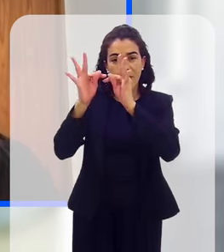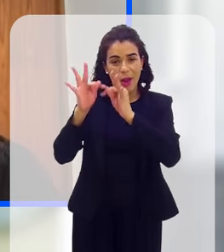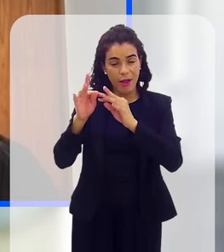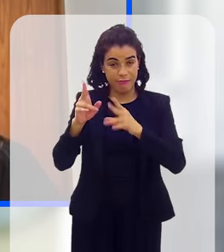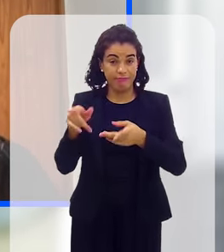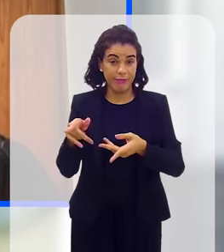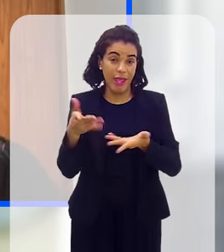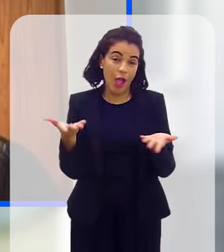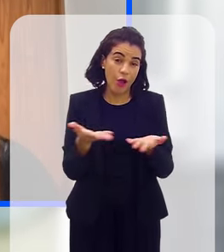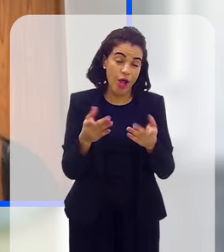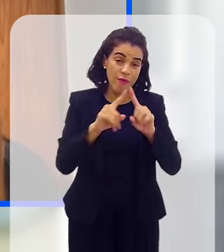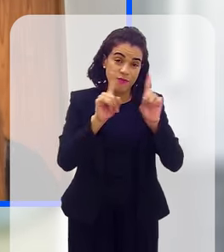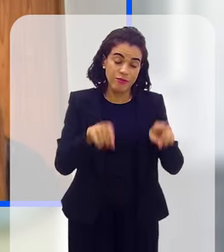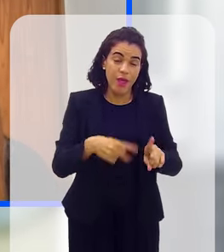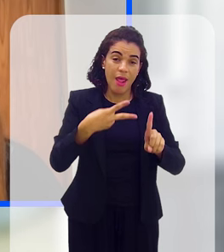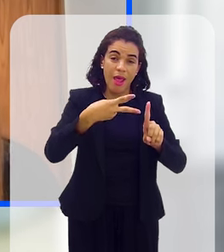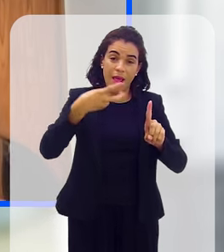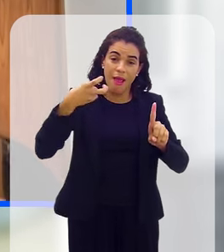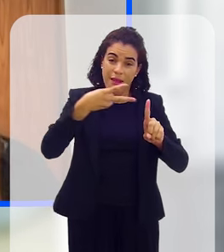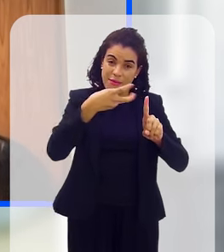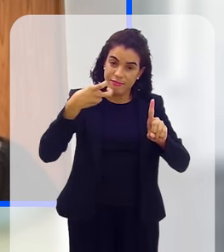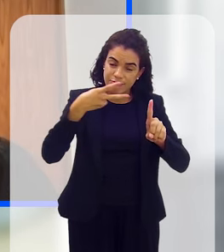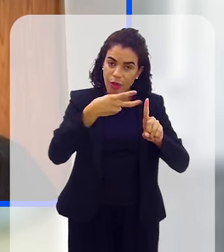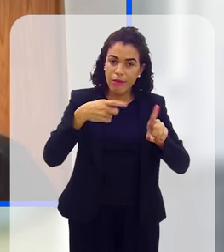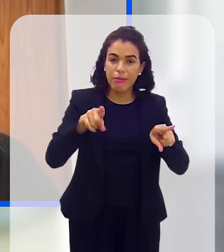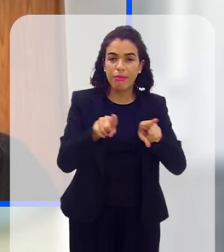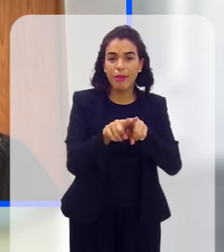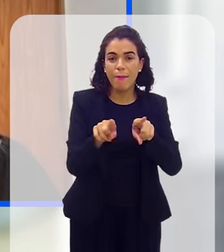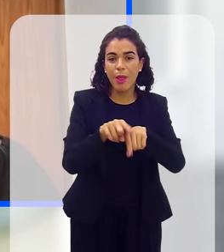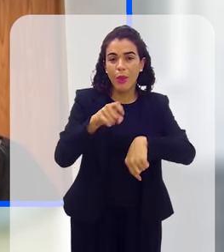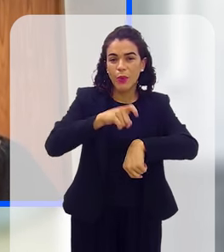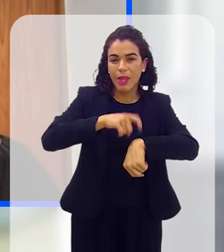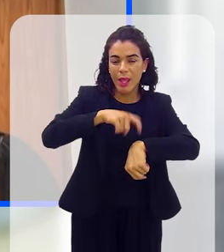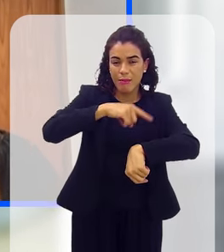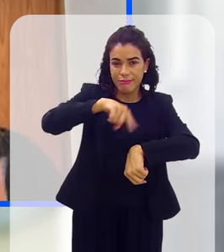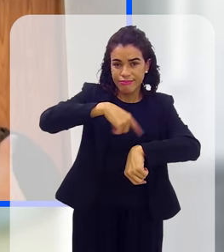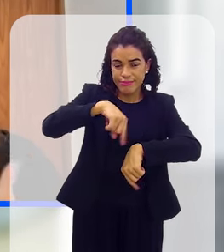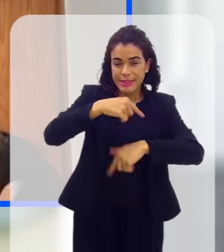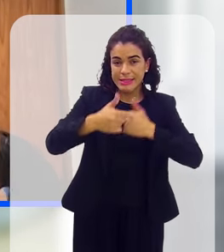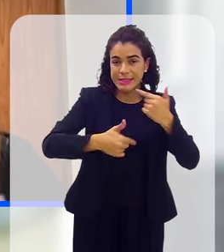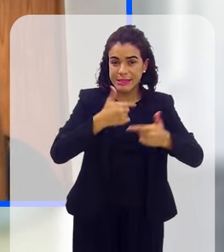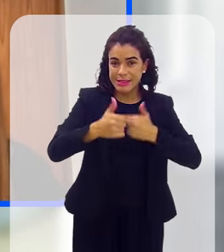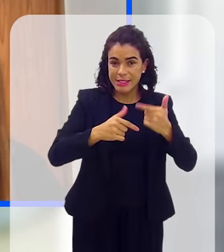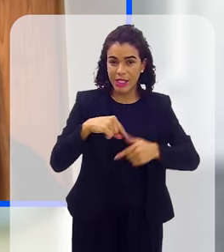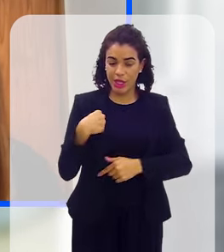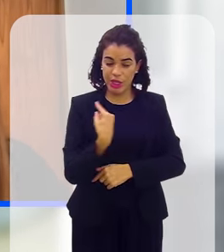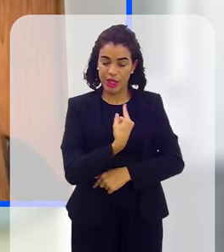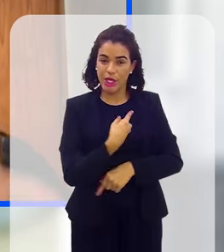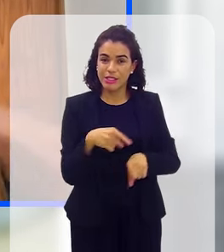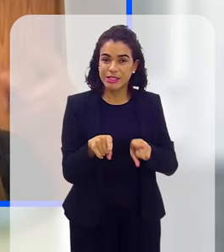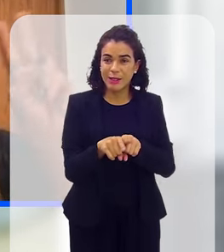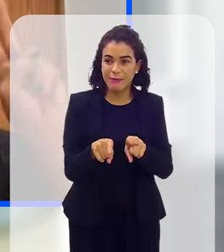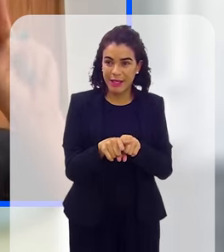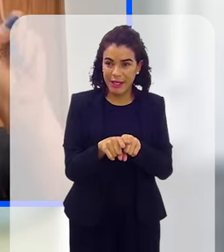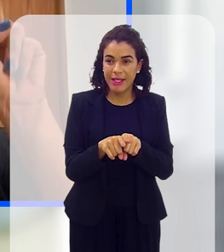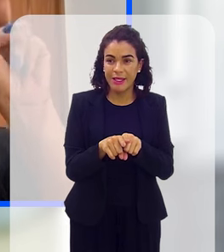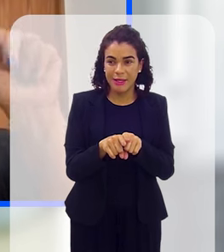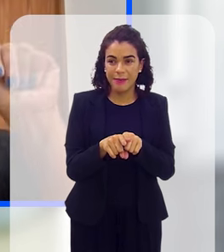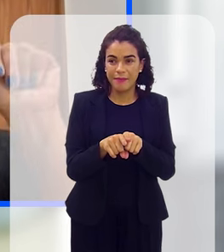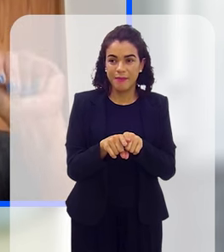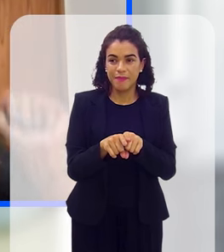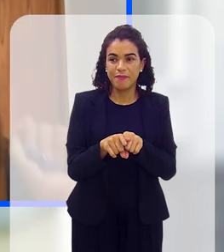explorado no seu tempo, haja um desvio do tempo produtivo, e nós acabemos por ser